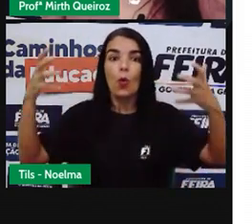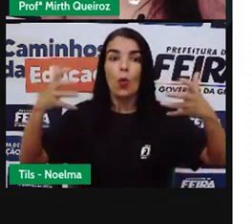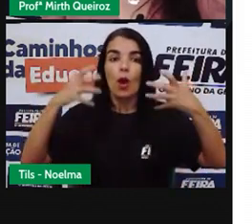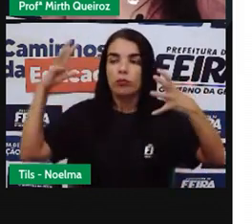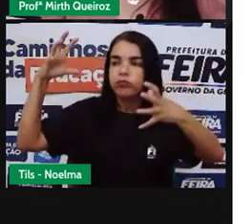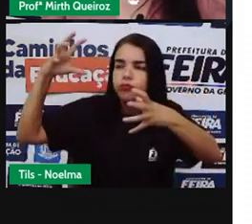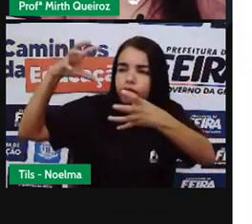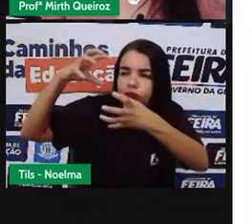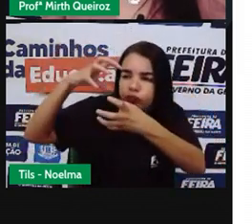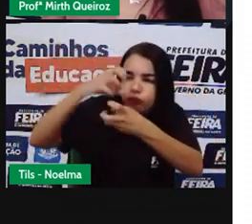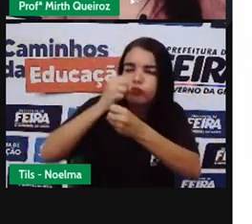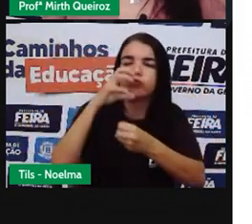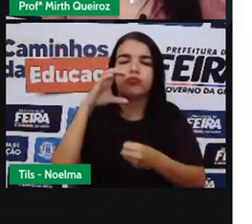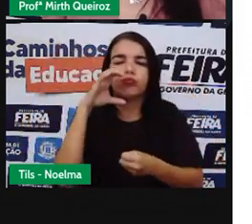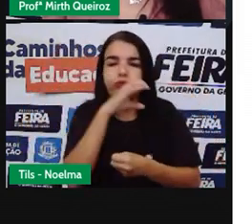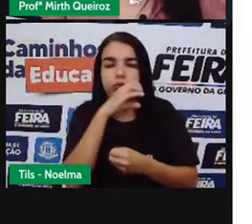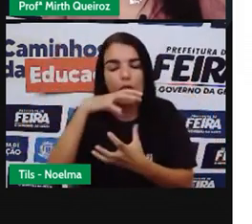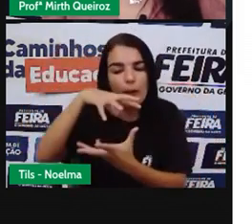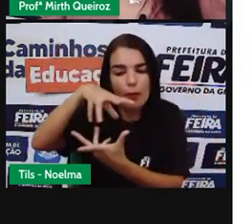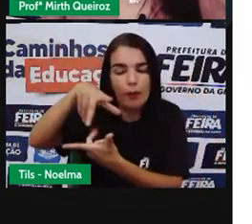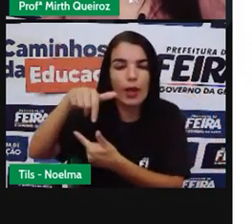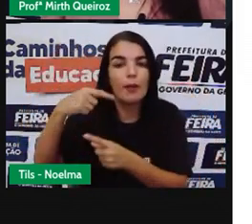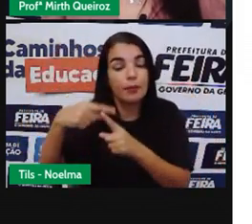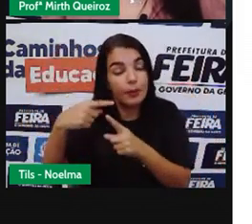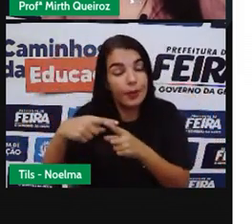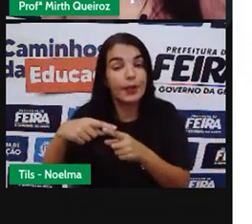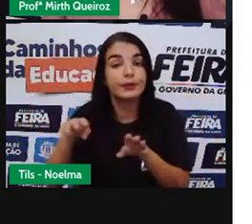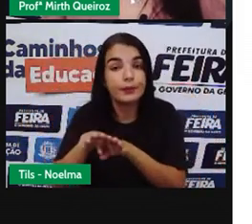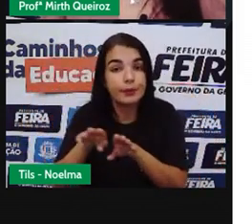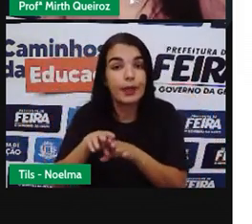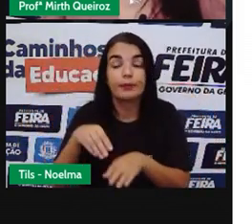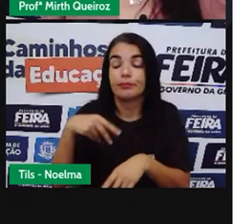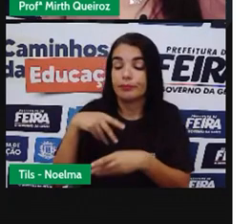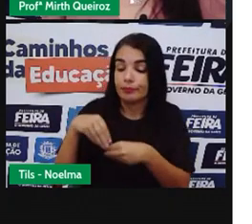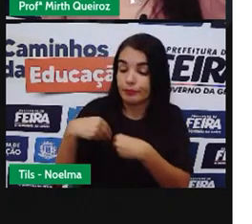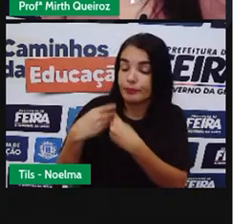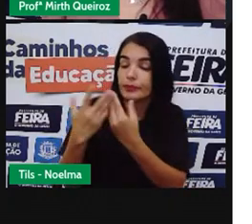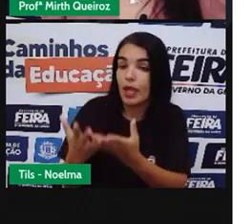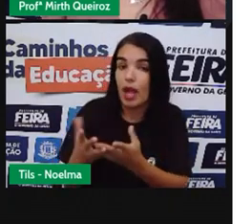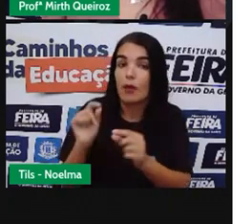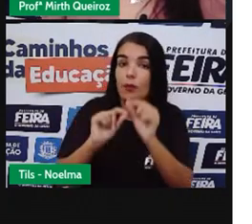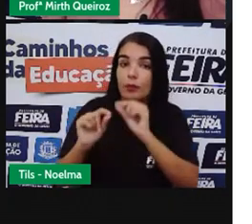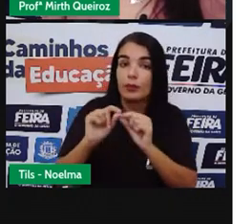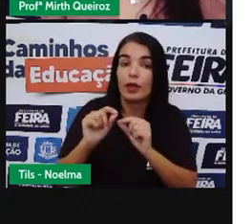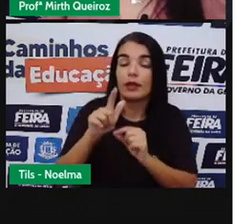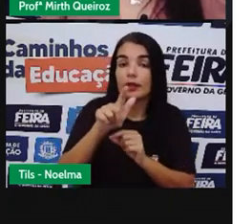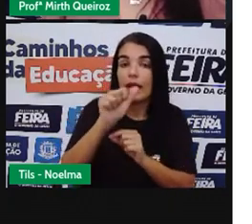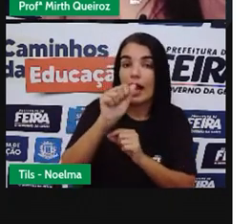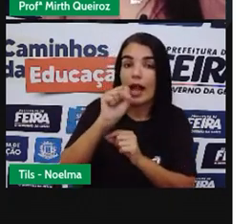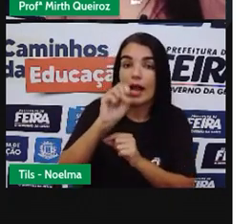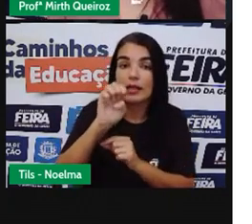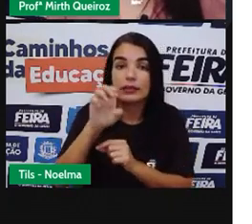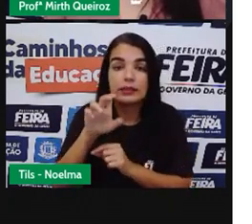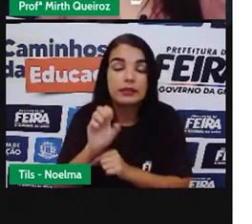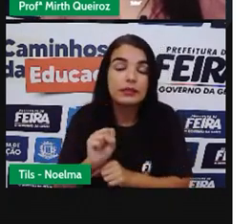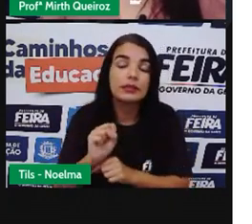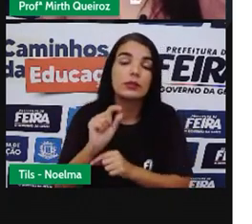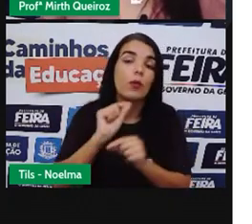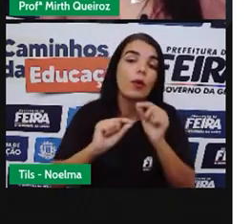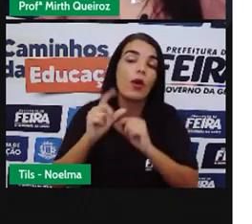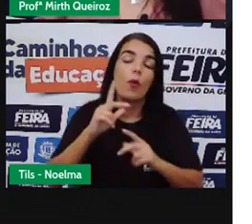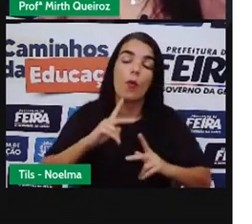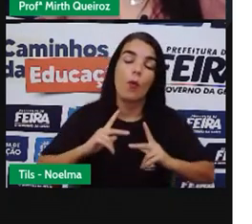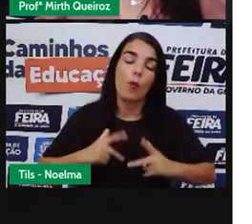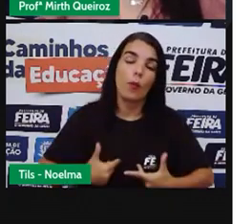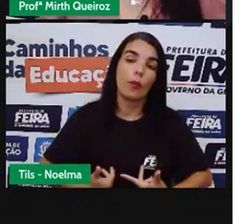Da própria natureza Que é provocado Pela emissão de gases poluentes Que o homem através principalmente